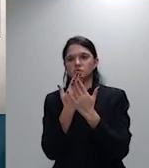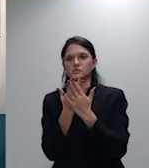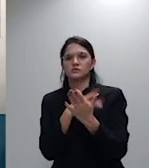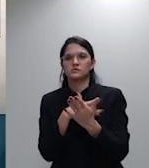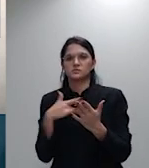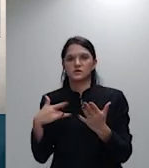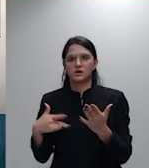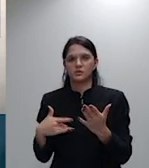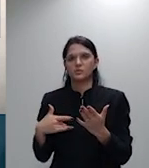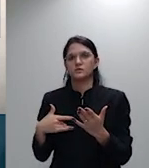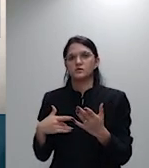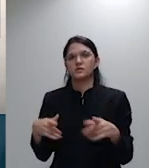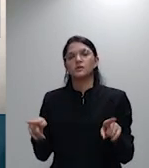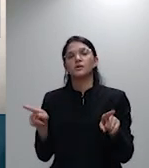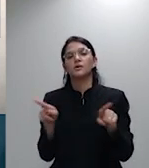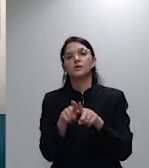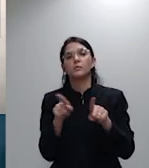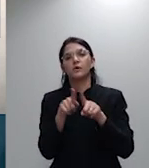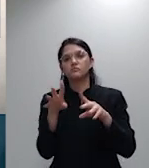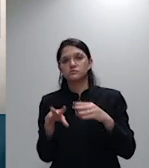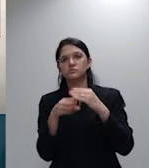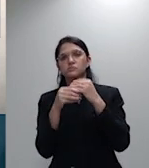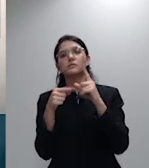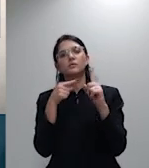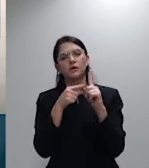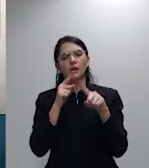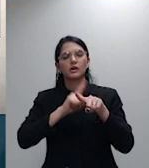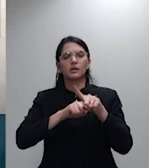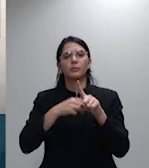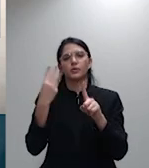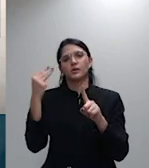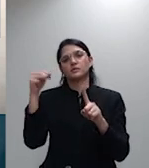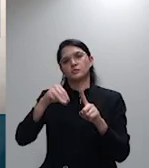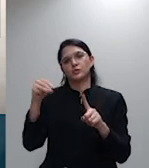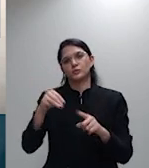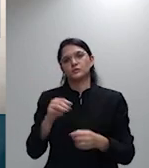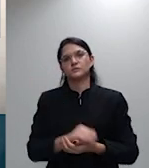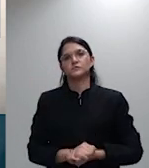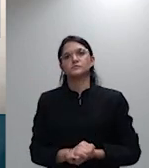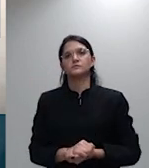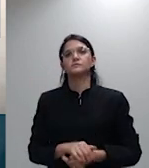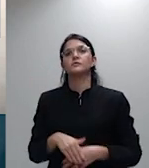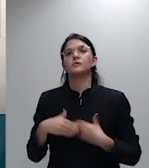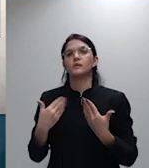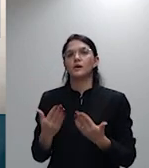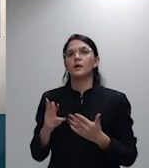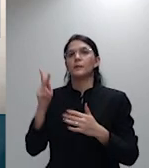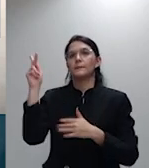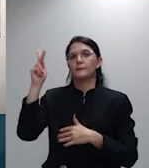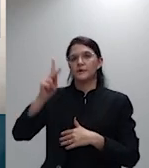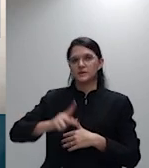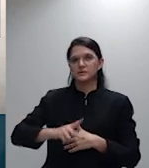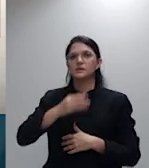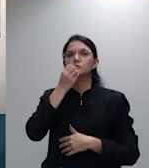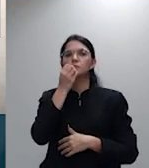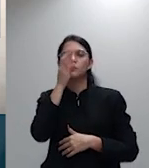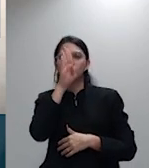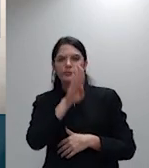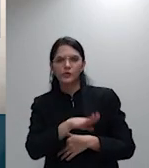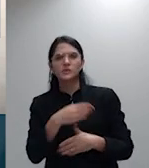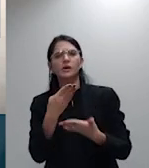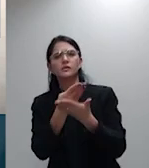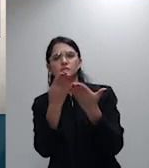Conde Vossa Excelência tem três minutos senhor presidente boa tarde senhor dos demais ministros